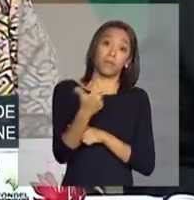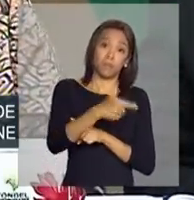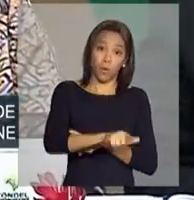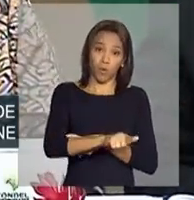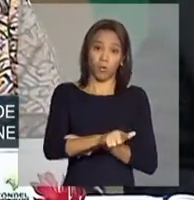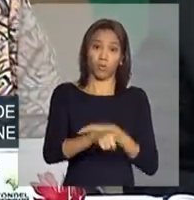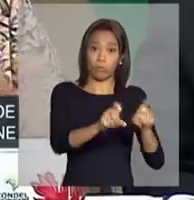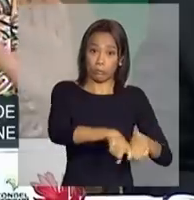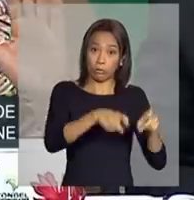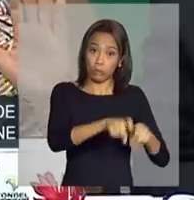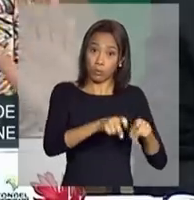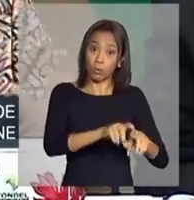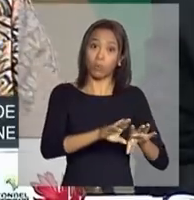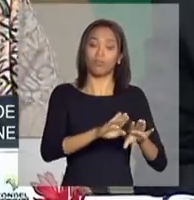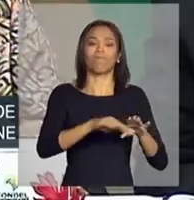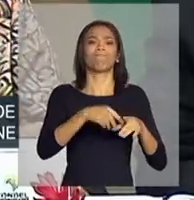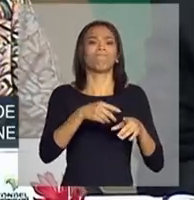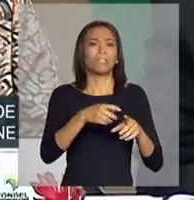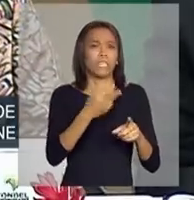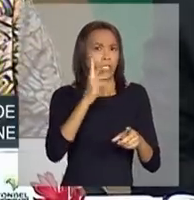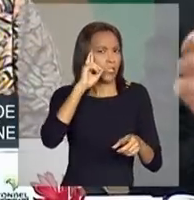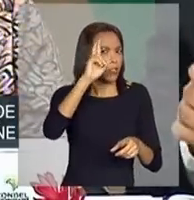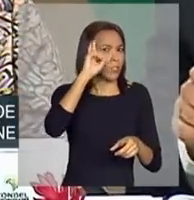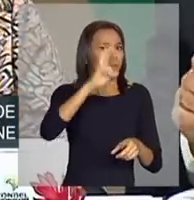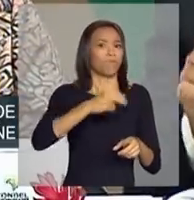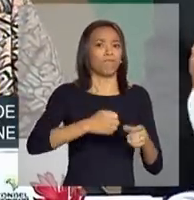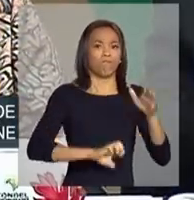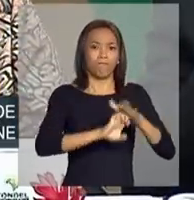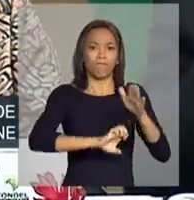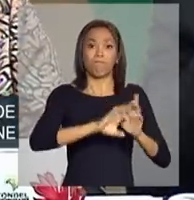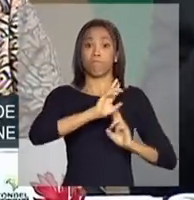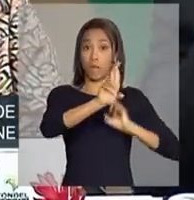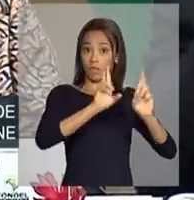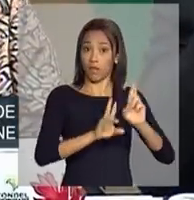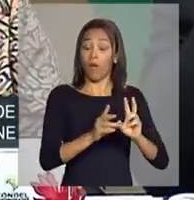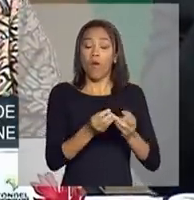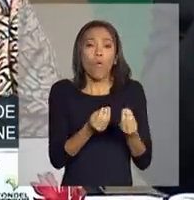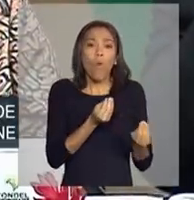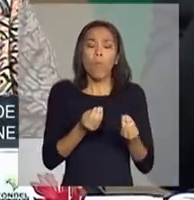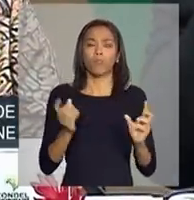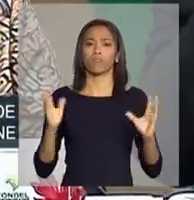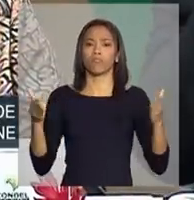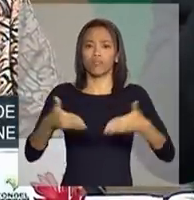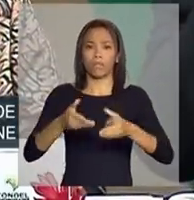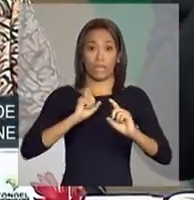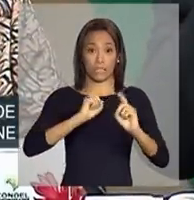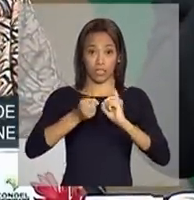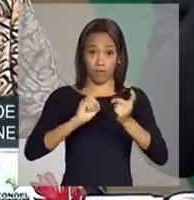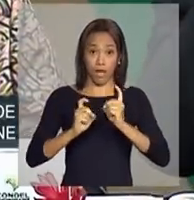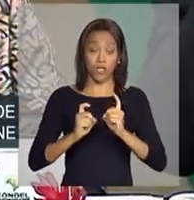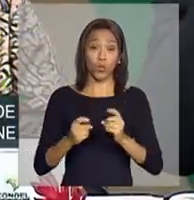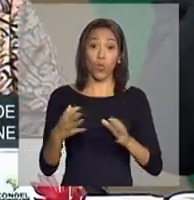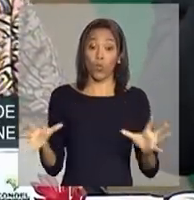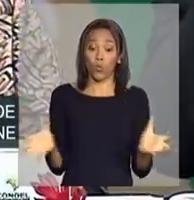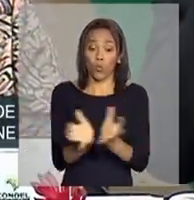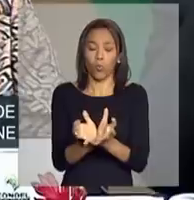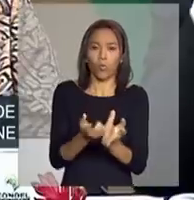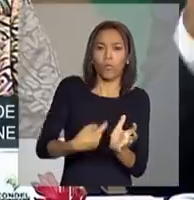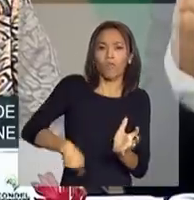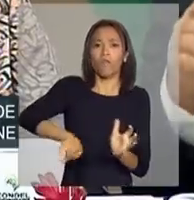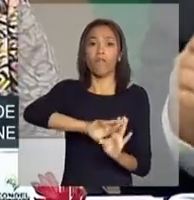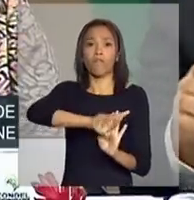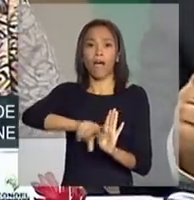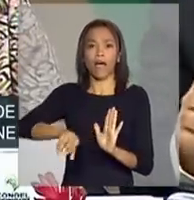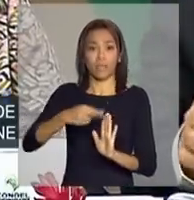empresarial, rebates. O conjunto dessas medidas que nós estamos apresentando, eles